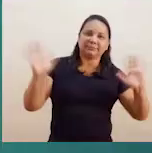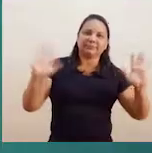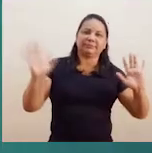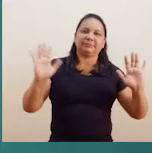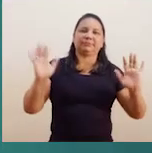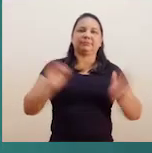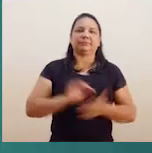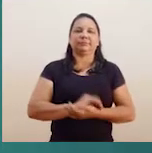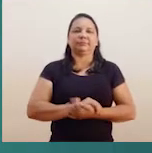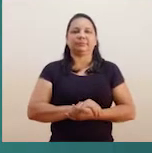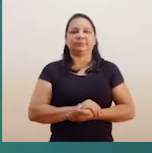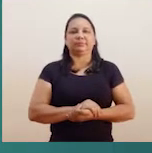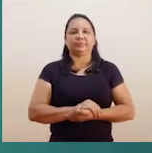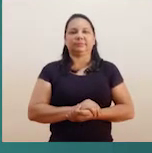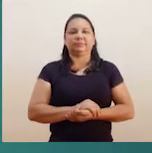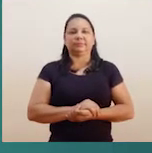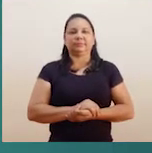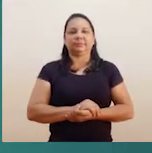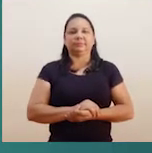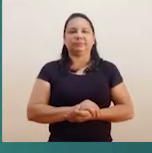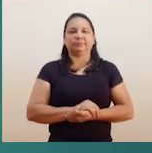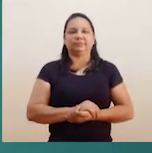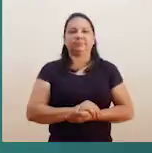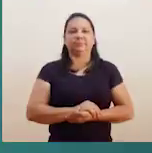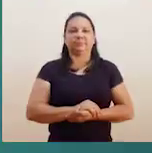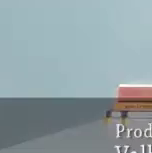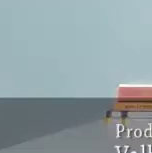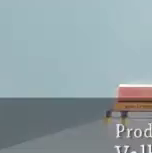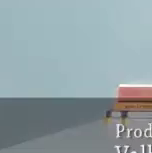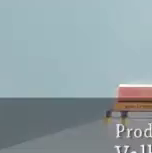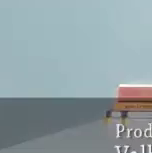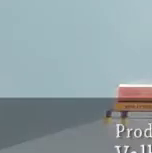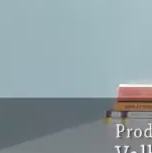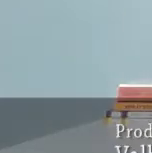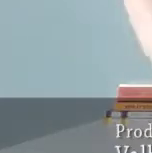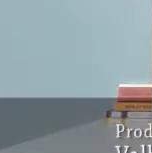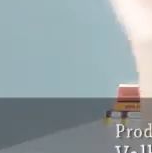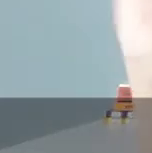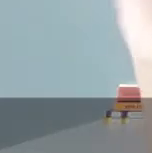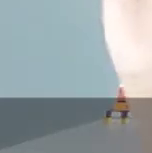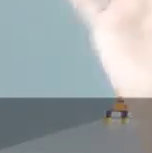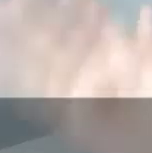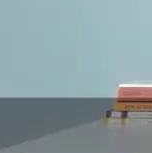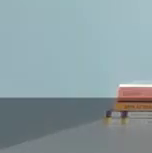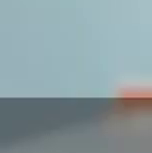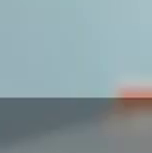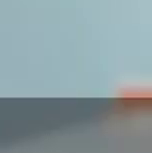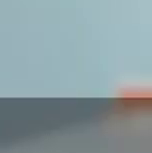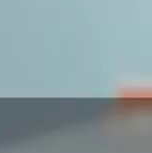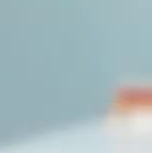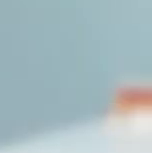E, claro, seguindo as nossas redes sociais. Um ótimo dia para você e até mais!